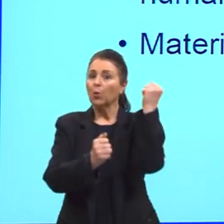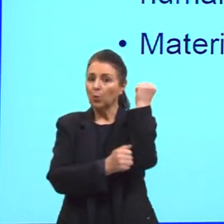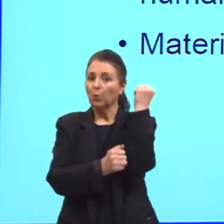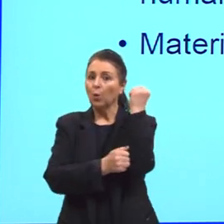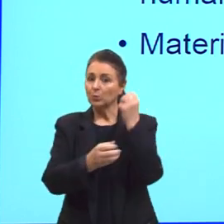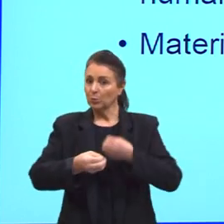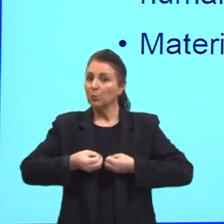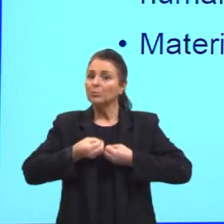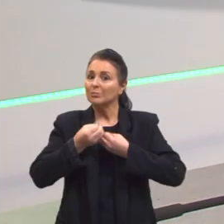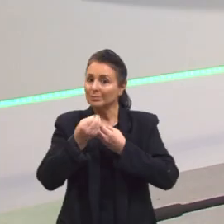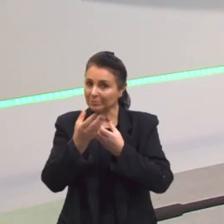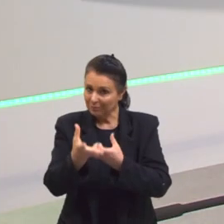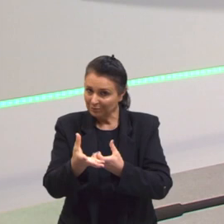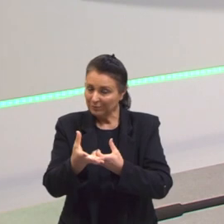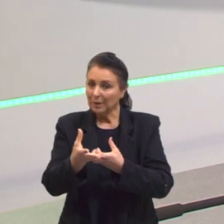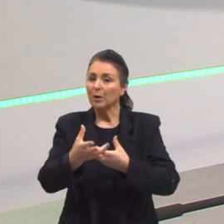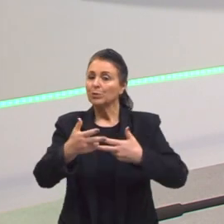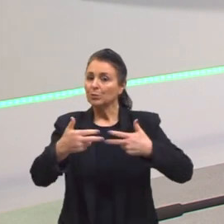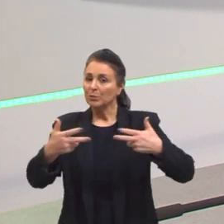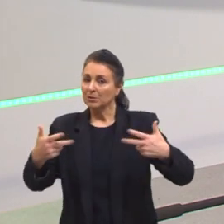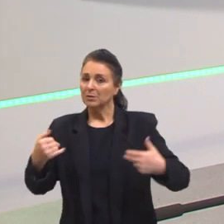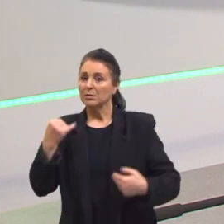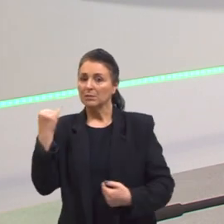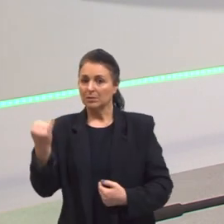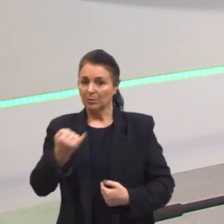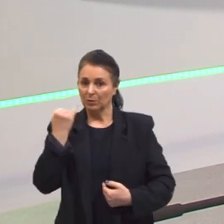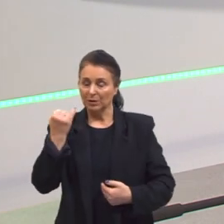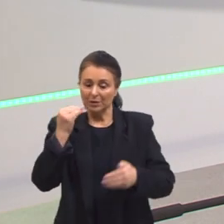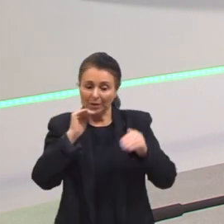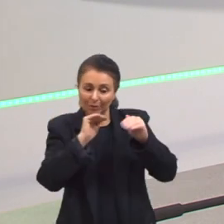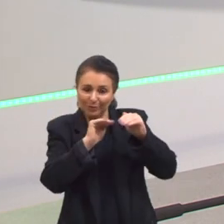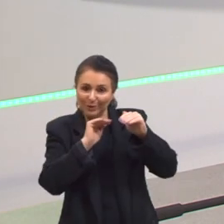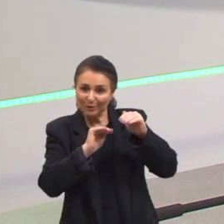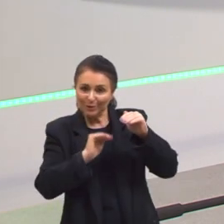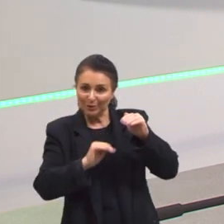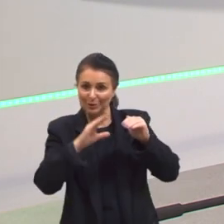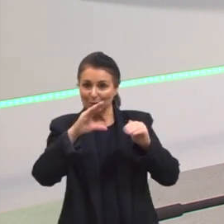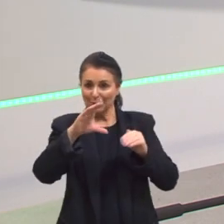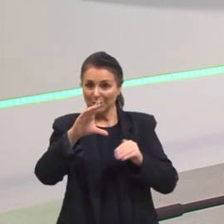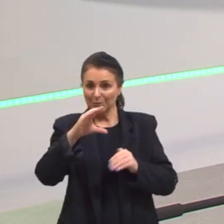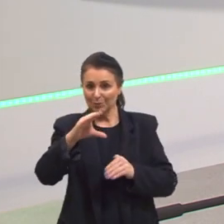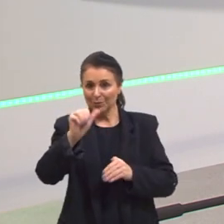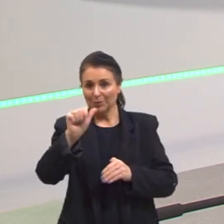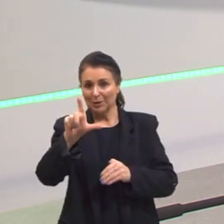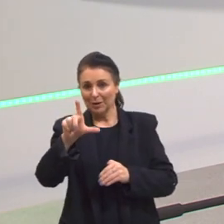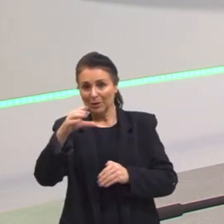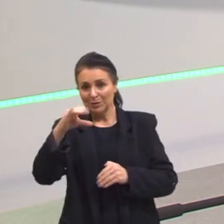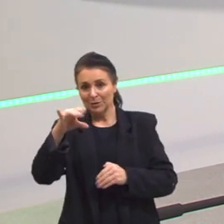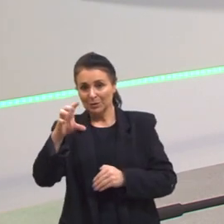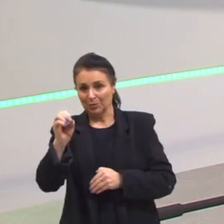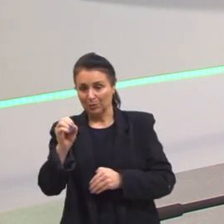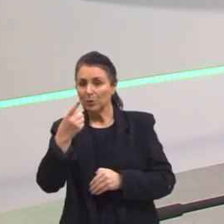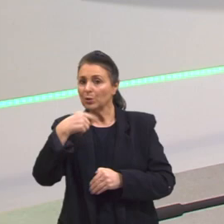guardando, principalmente, vai ser o depósito, principalmente, do cálcio, dentre outros minerais.